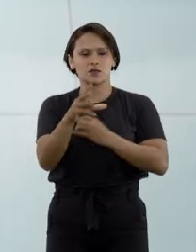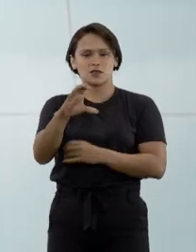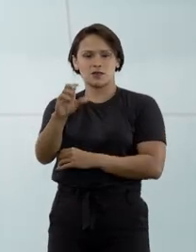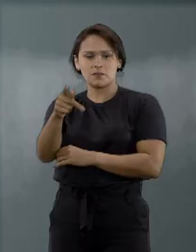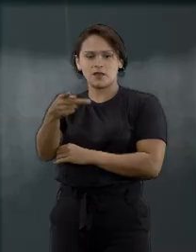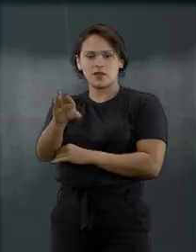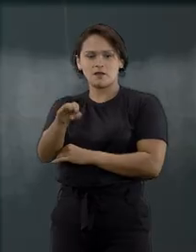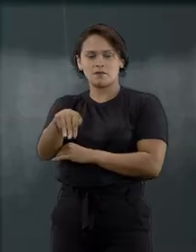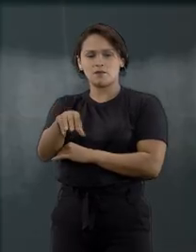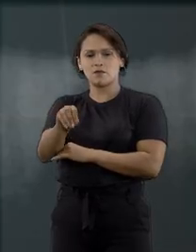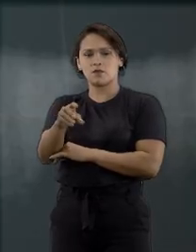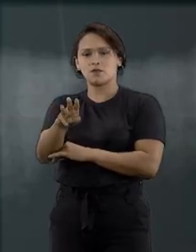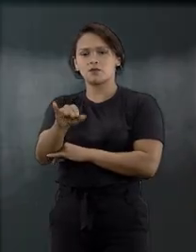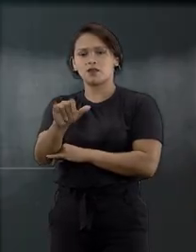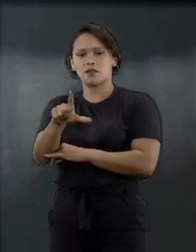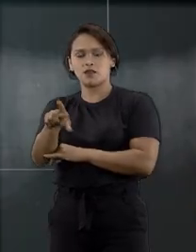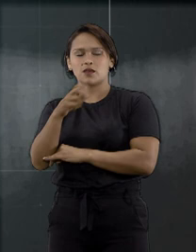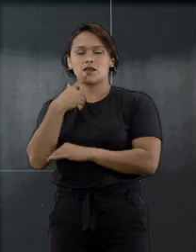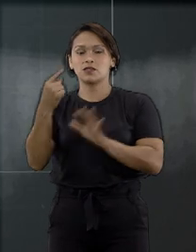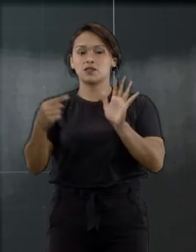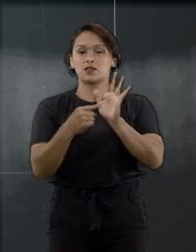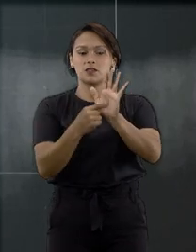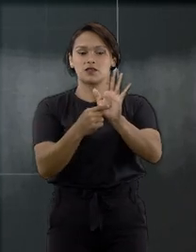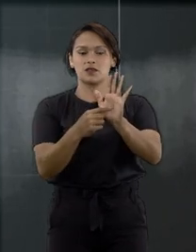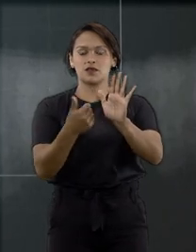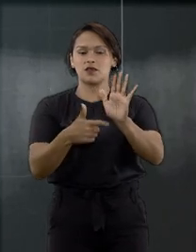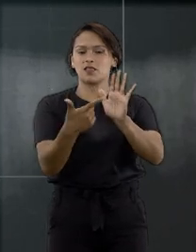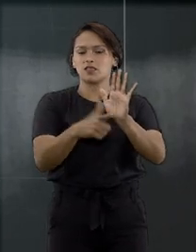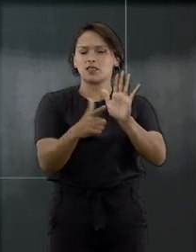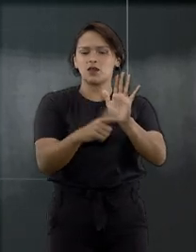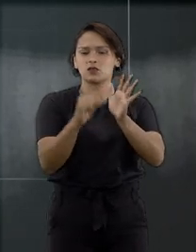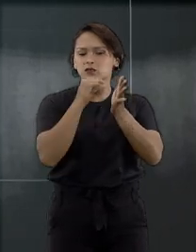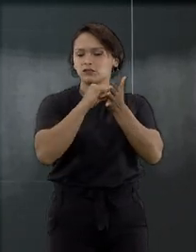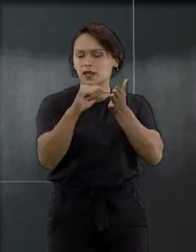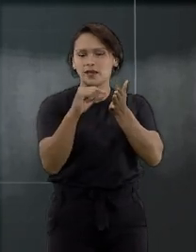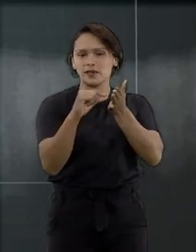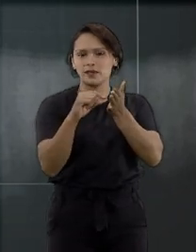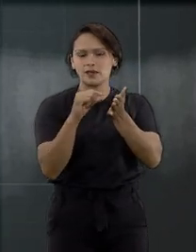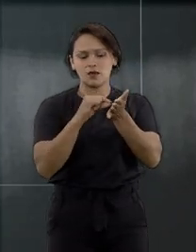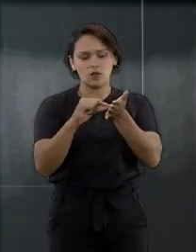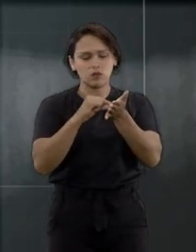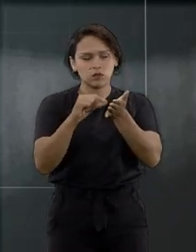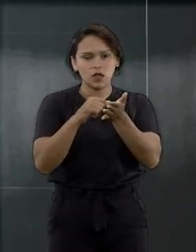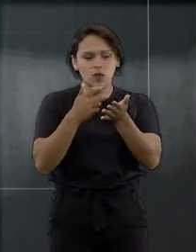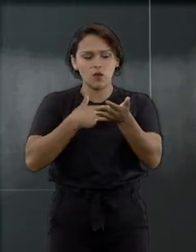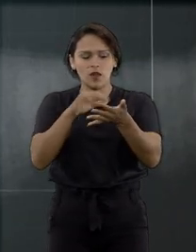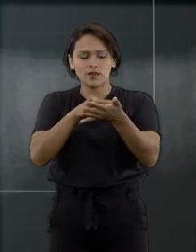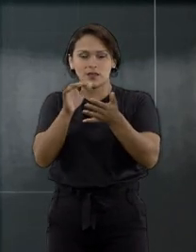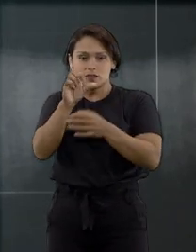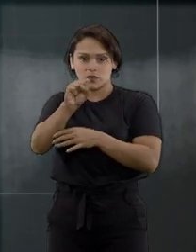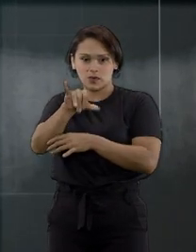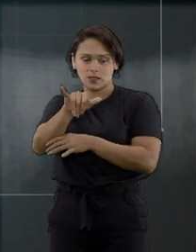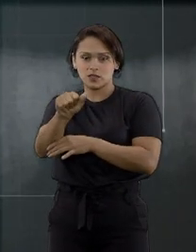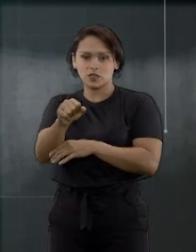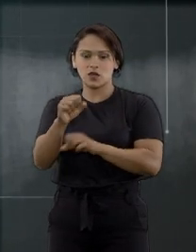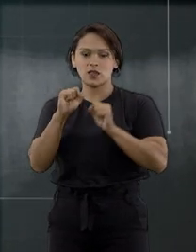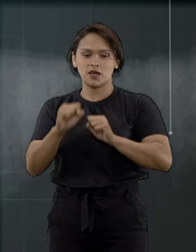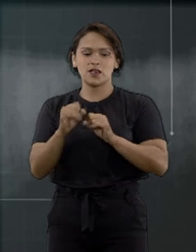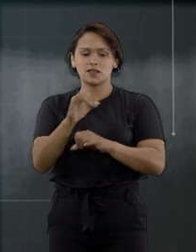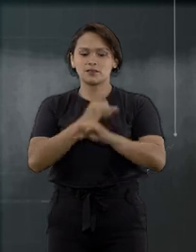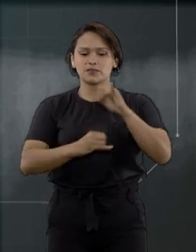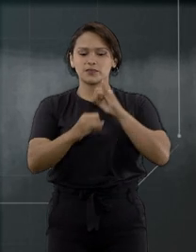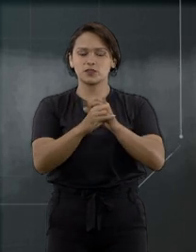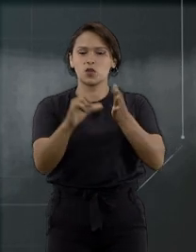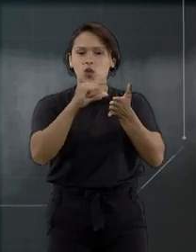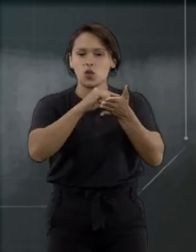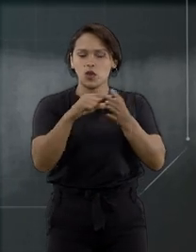clicar aqui. Caso o usuário não tenha cadastro na central do processo eletrônico do STJ, essa geração de login e senha pode